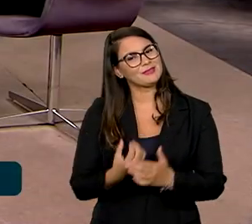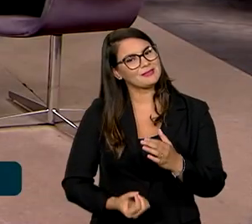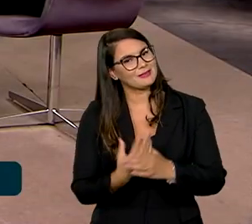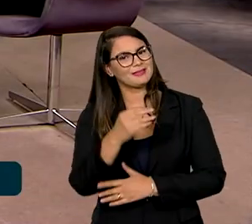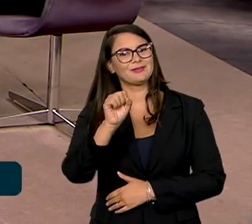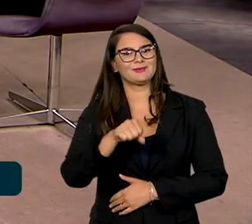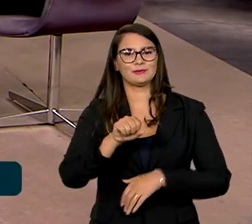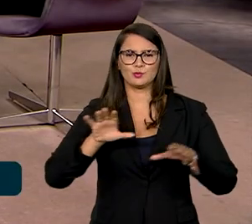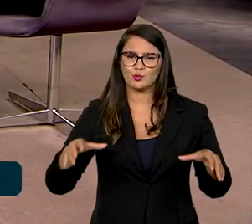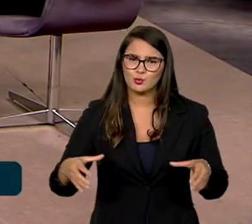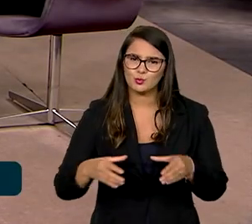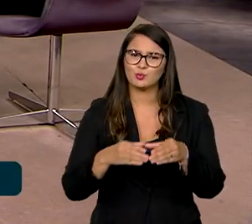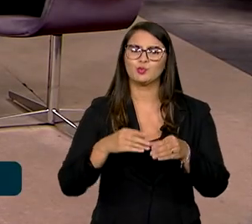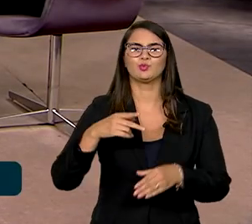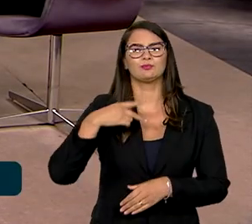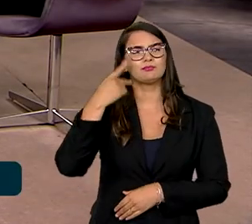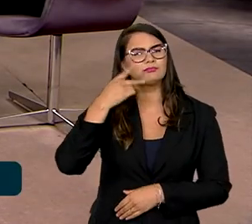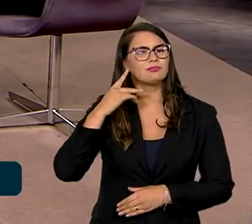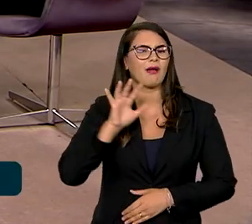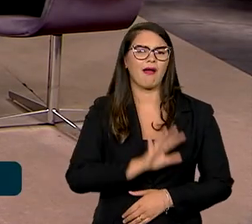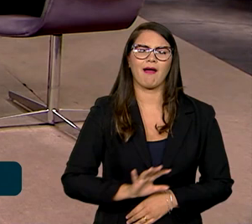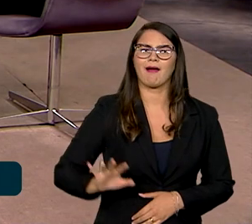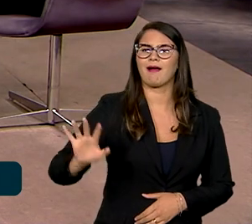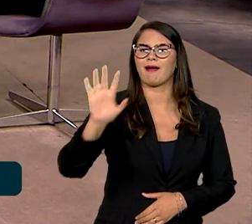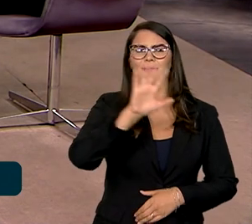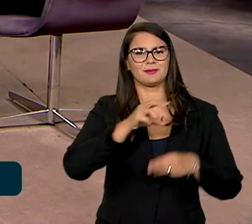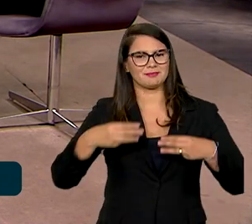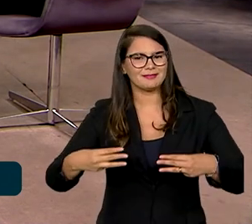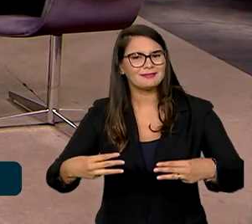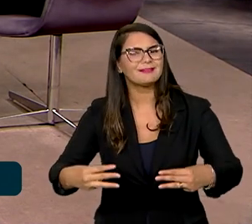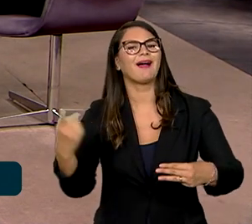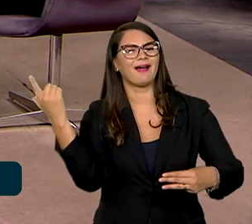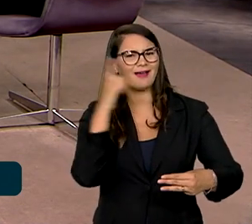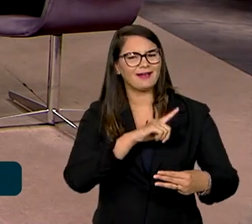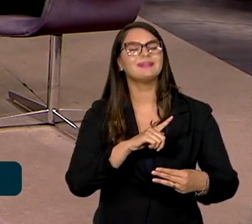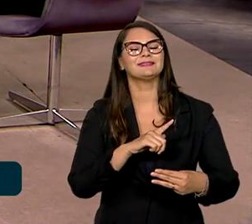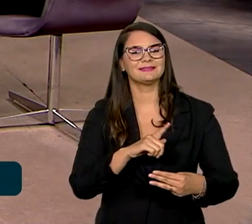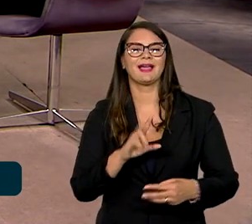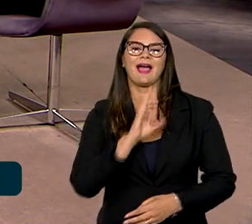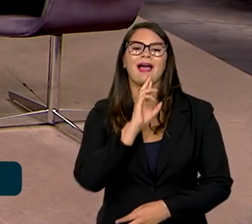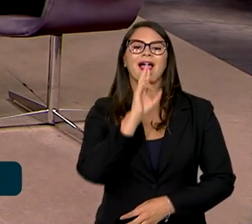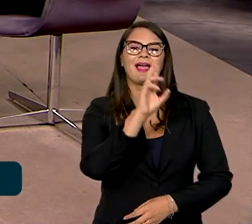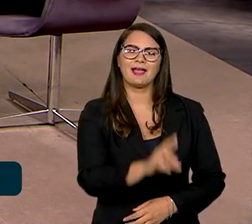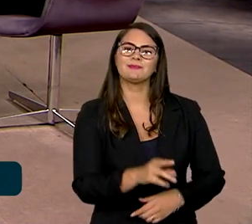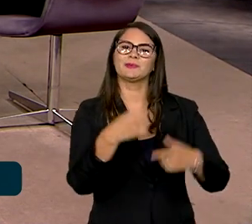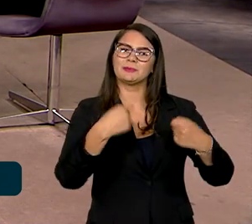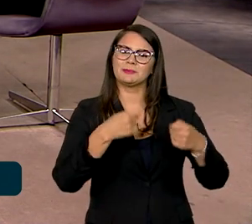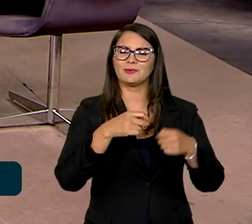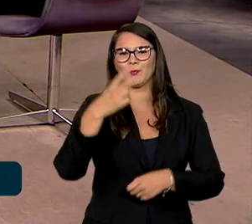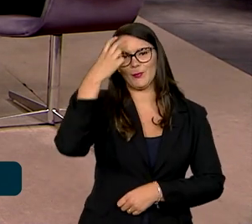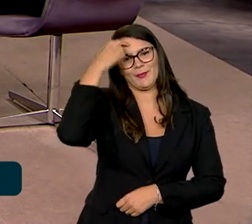um conjunto de políticas em todas as áreas do Ministério, que vão dar conta da gente responder à demanda cultural